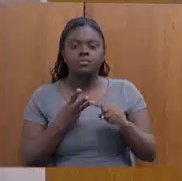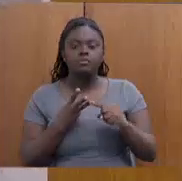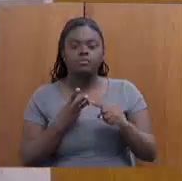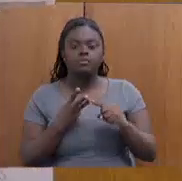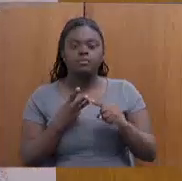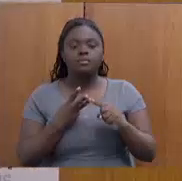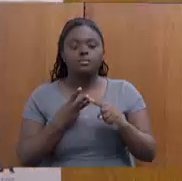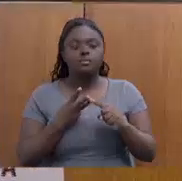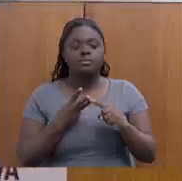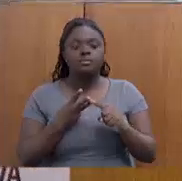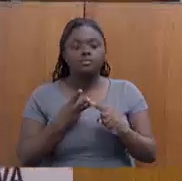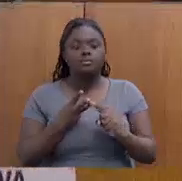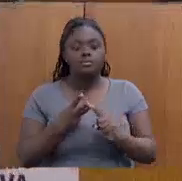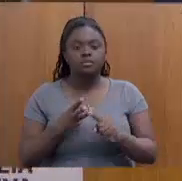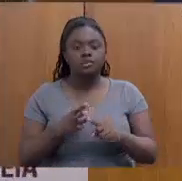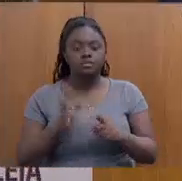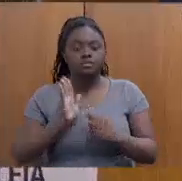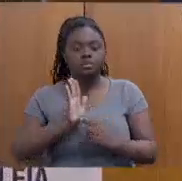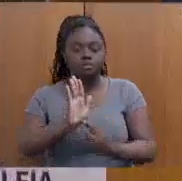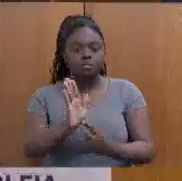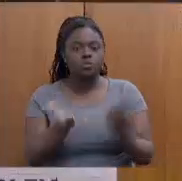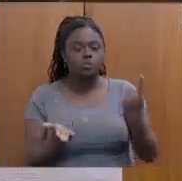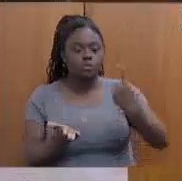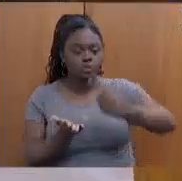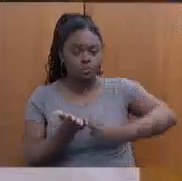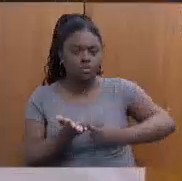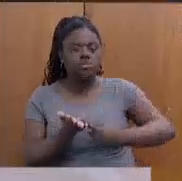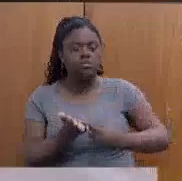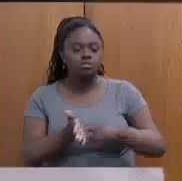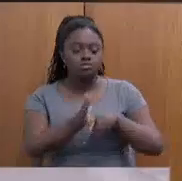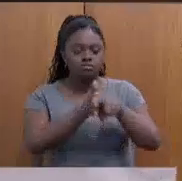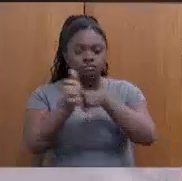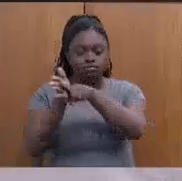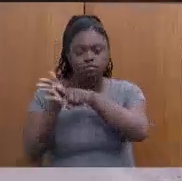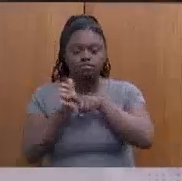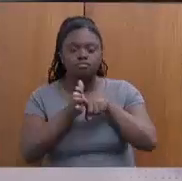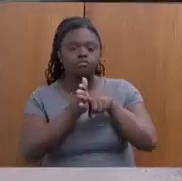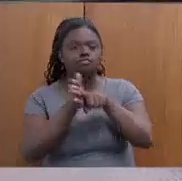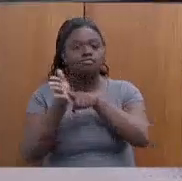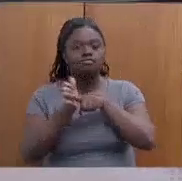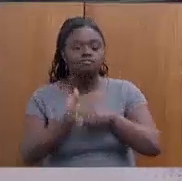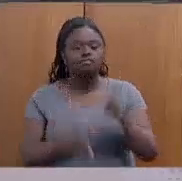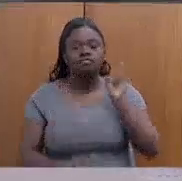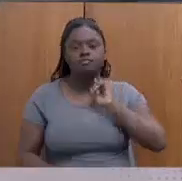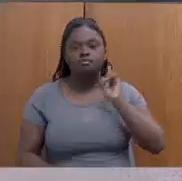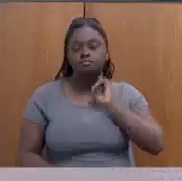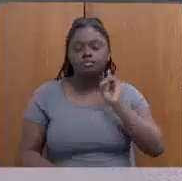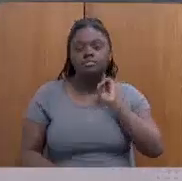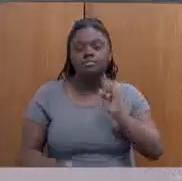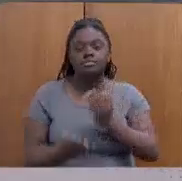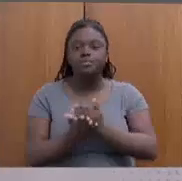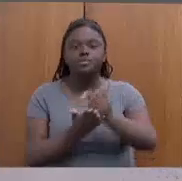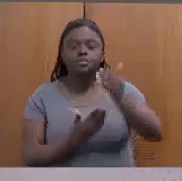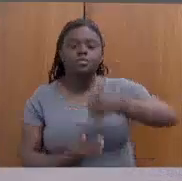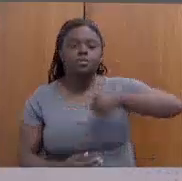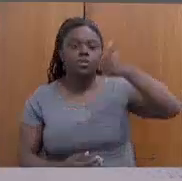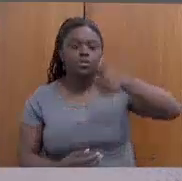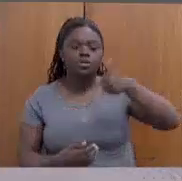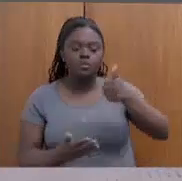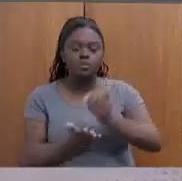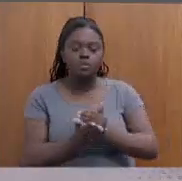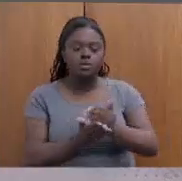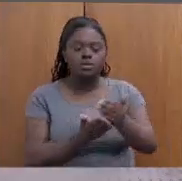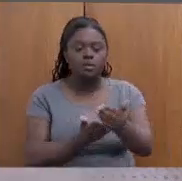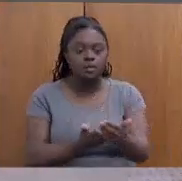Para afirmar o compromisso com o papel de fiscalizador do Parlamento Mineiro, iniciamos o primeiro ciclo da